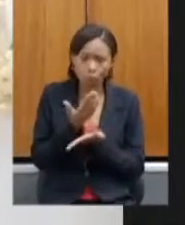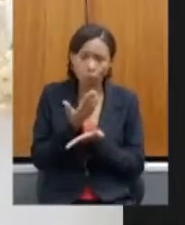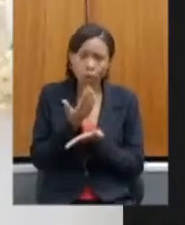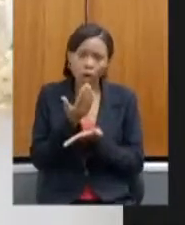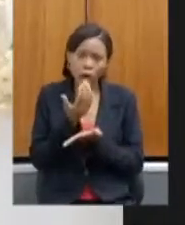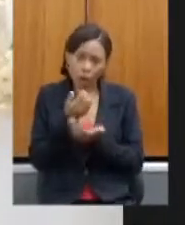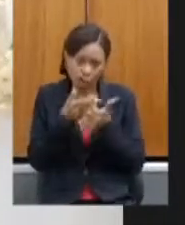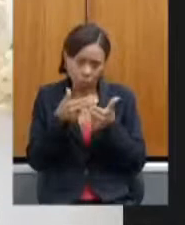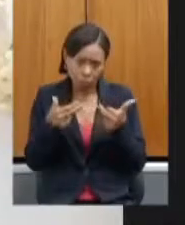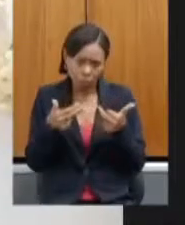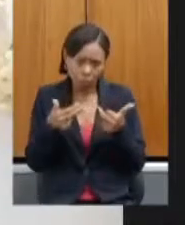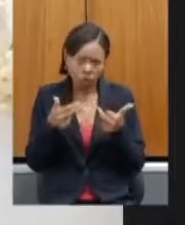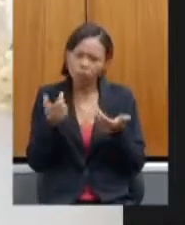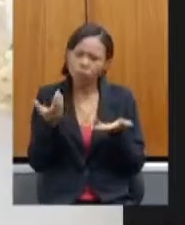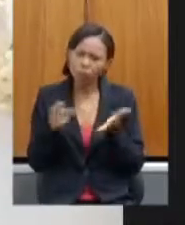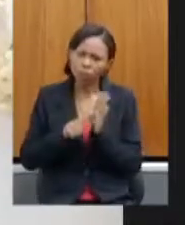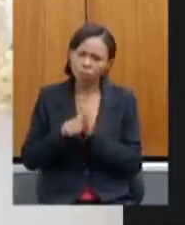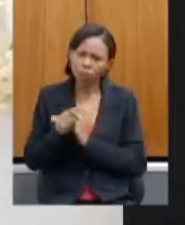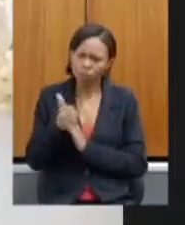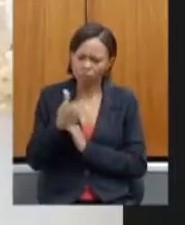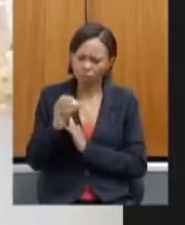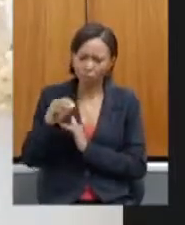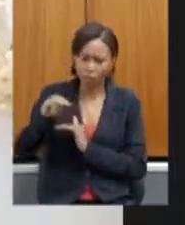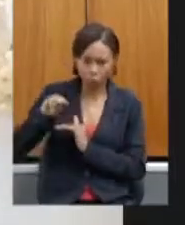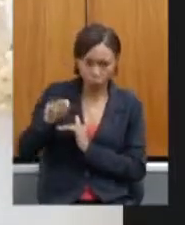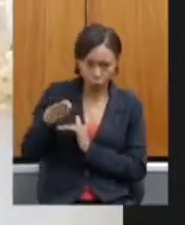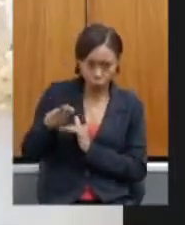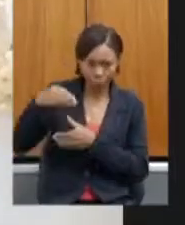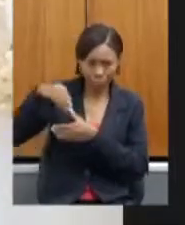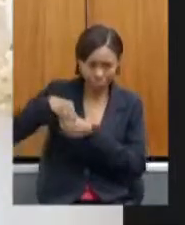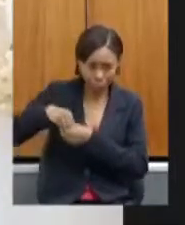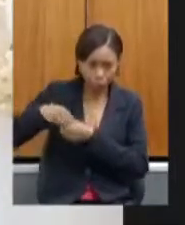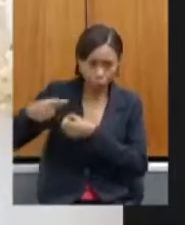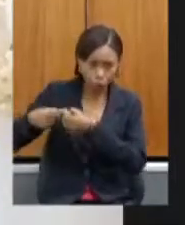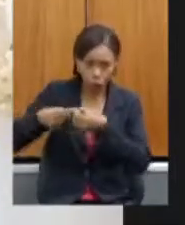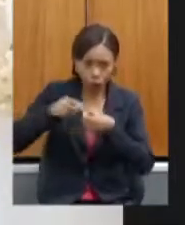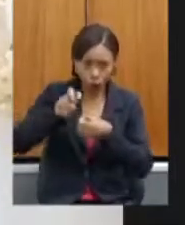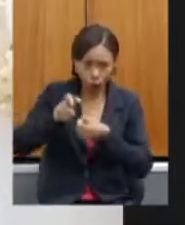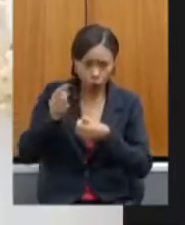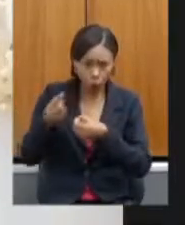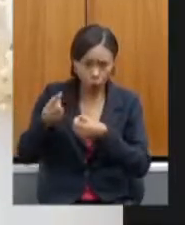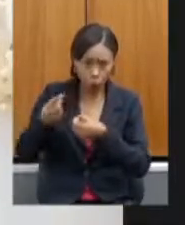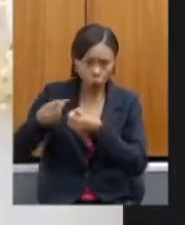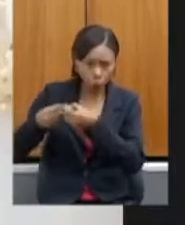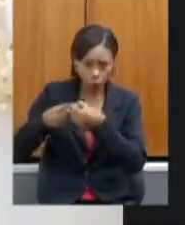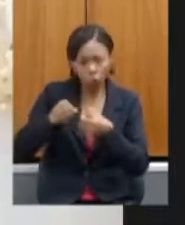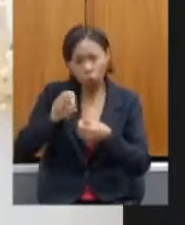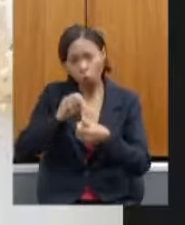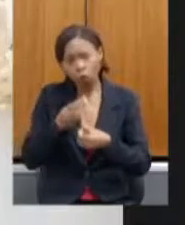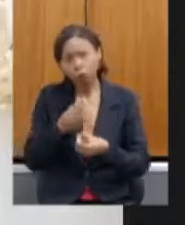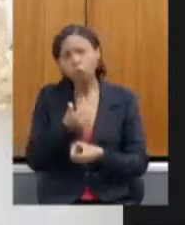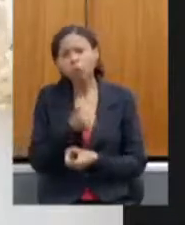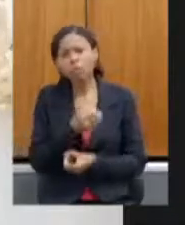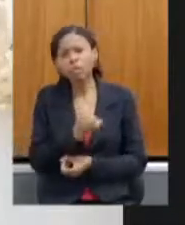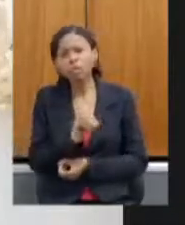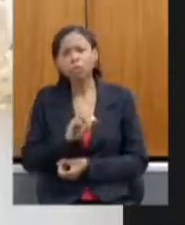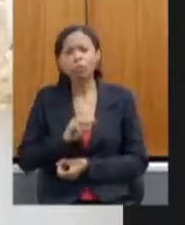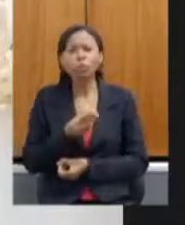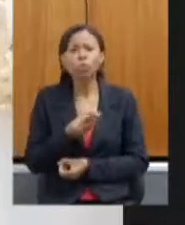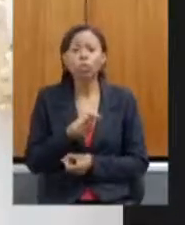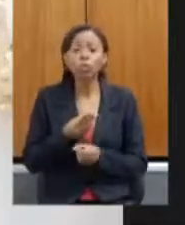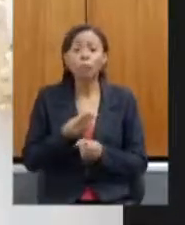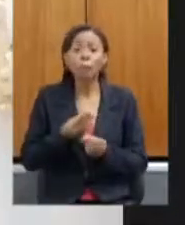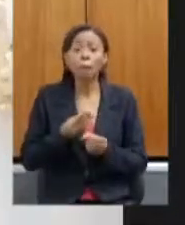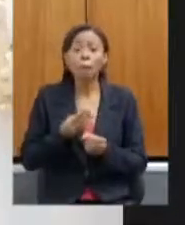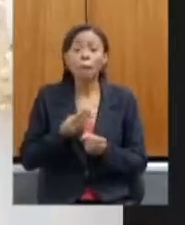gostaria de saber se esses 10 milhões estão dentro dos 51 municípios ou os 10 milhões aumentará essa listagem e